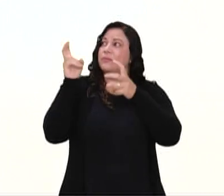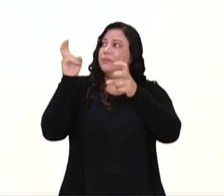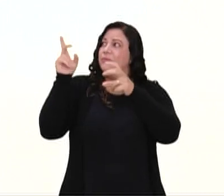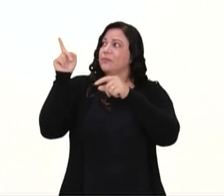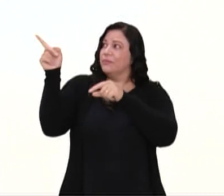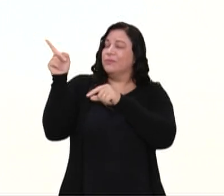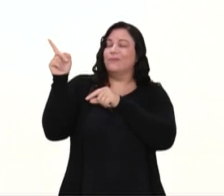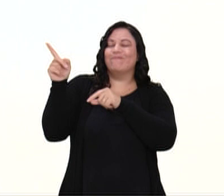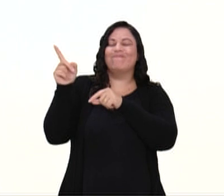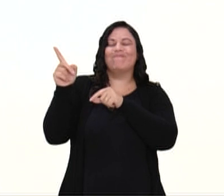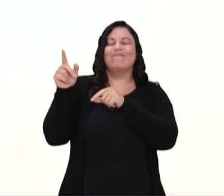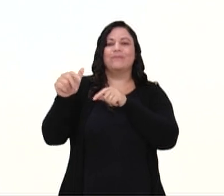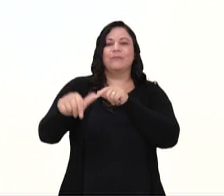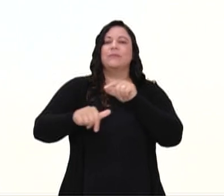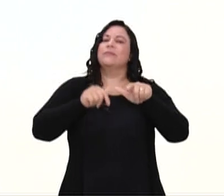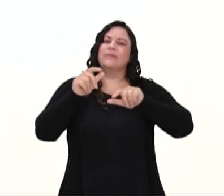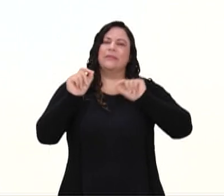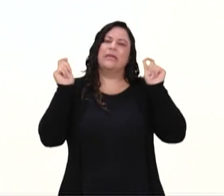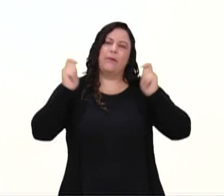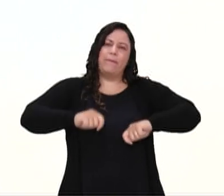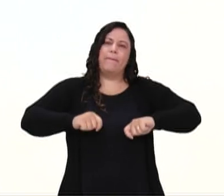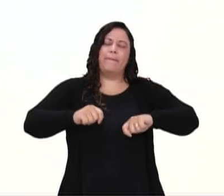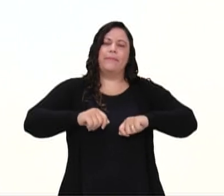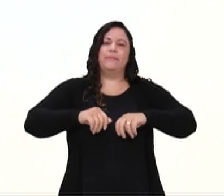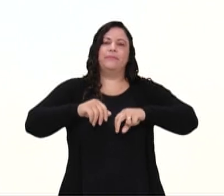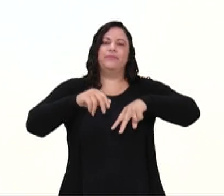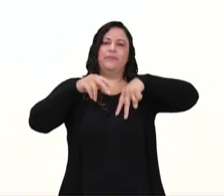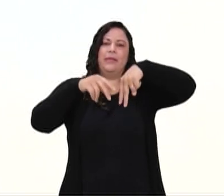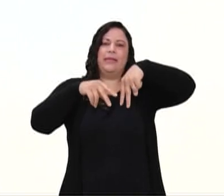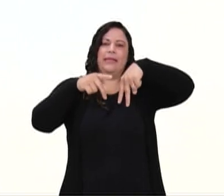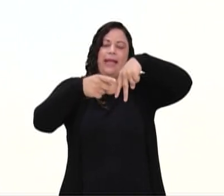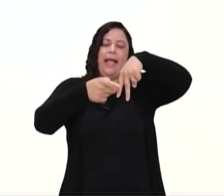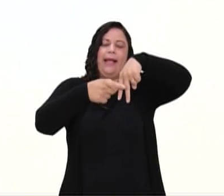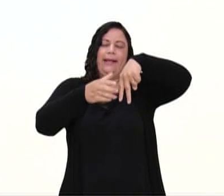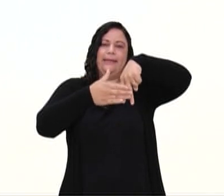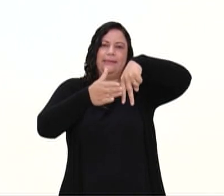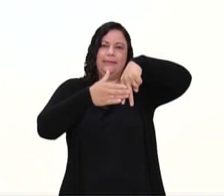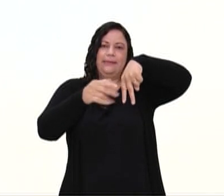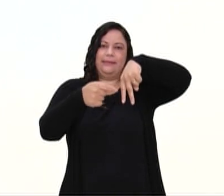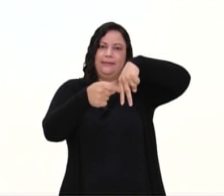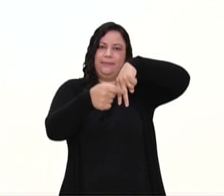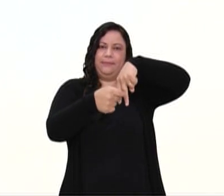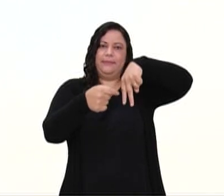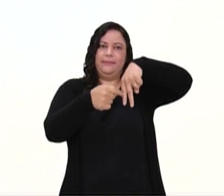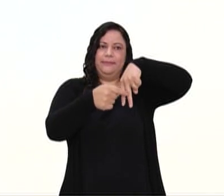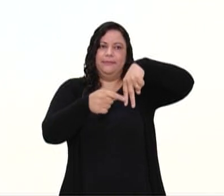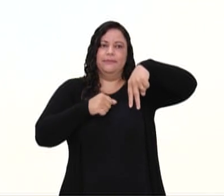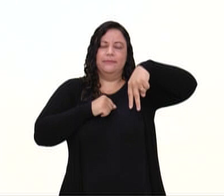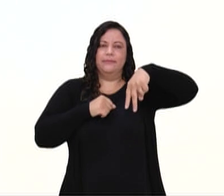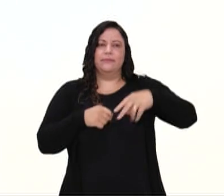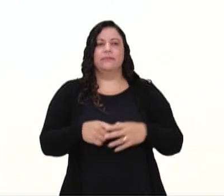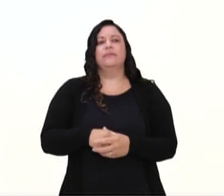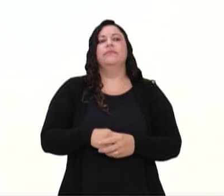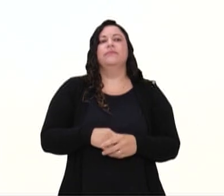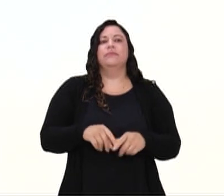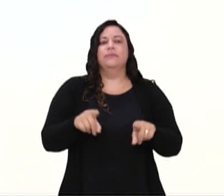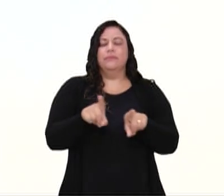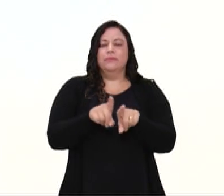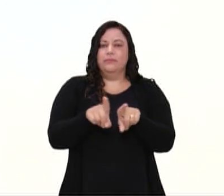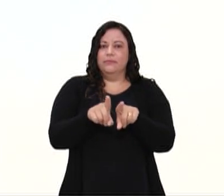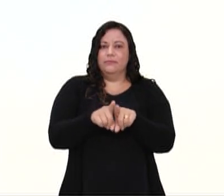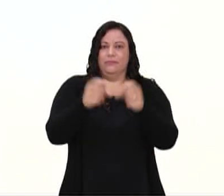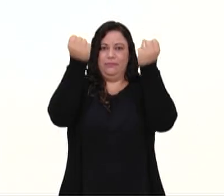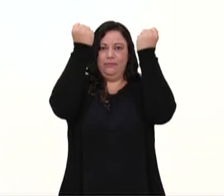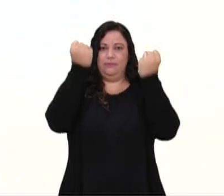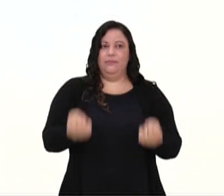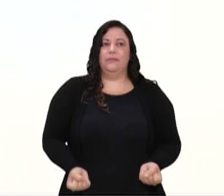trabalha bastante trabalho de perna, musculatura inferior, né? Aqui nós temos a polia. Então, esse